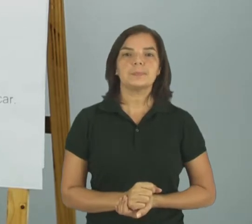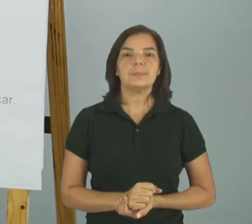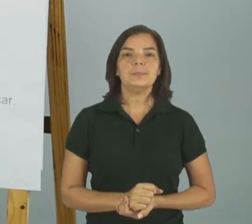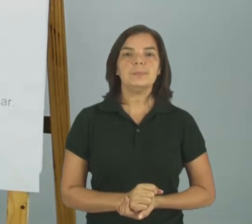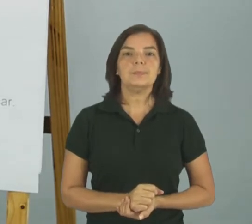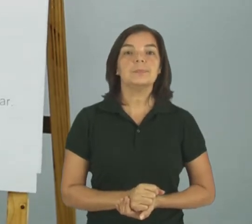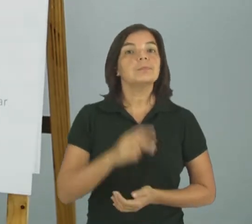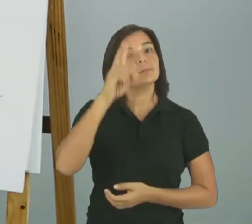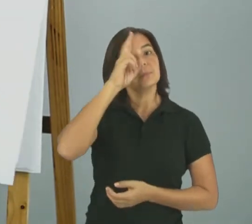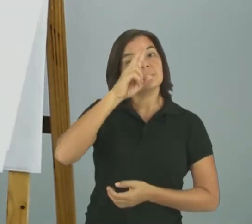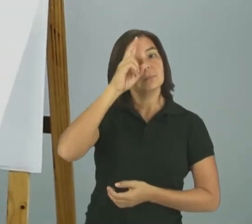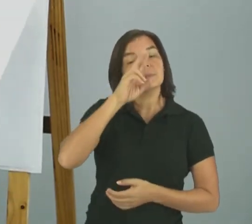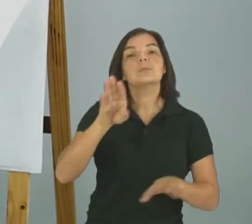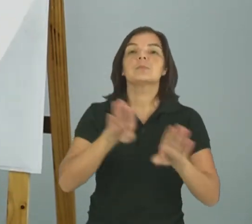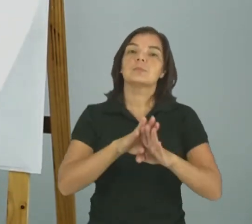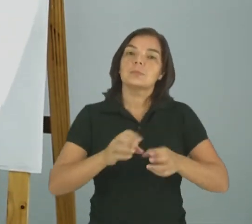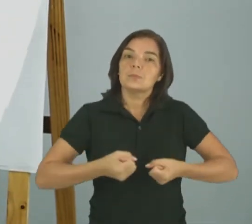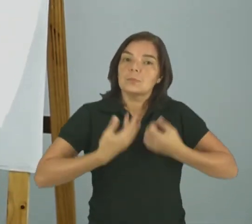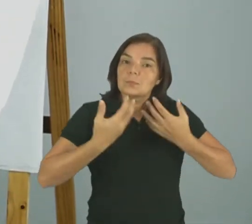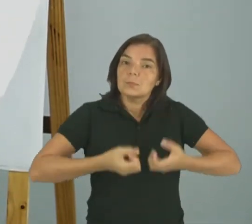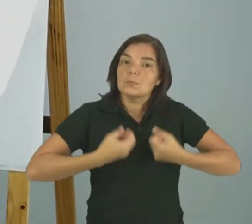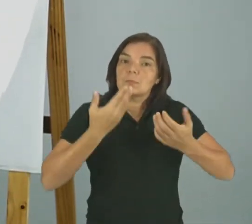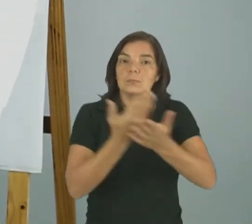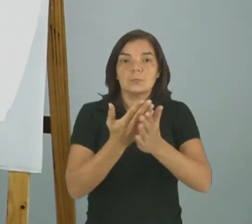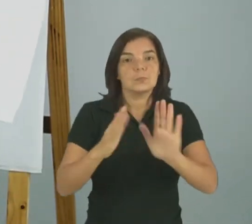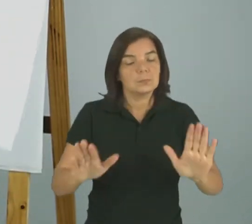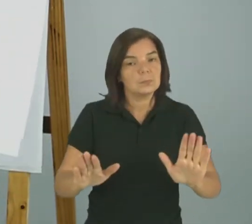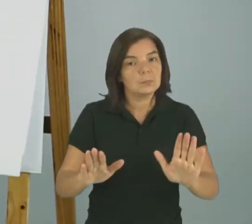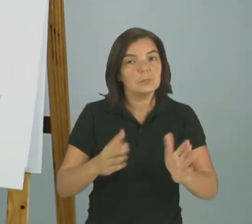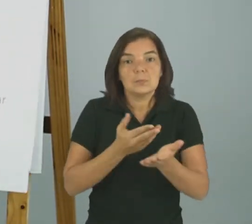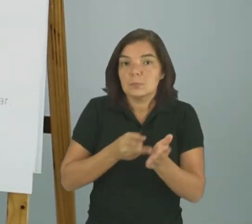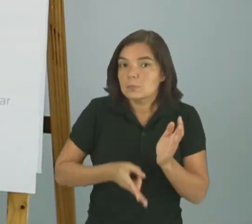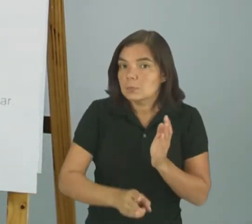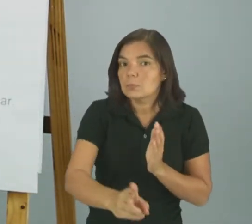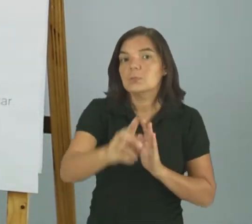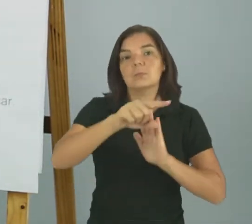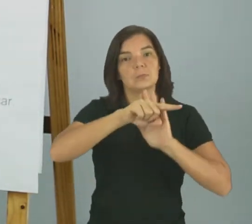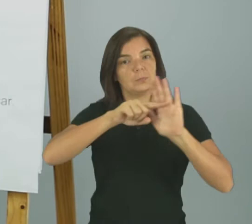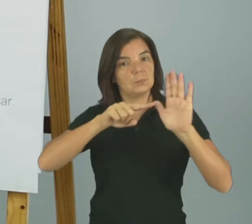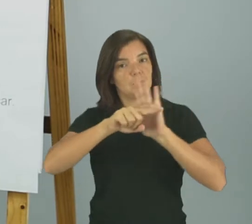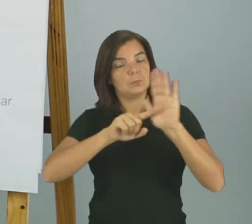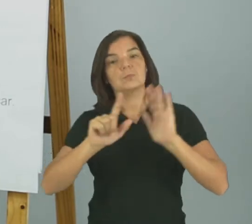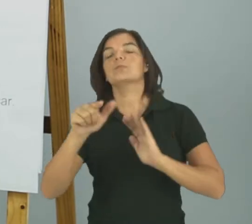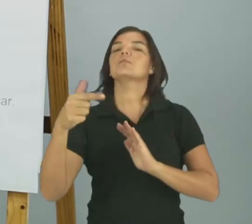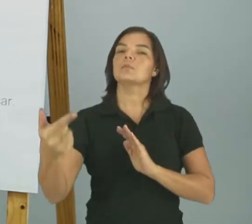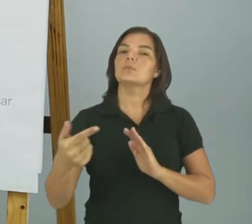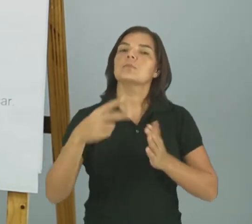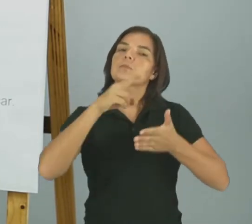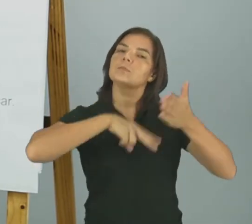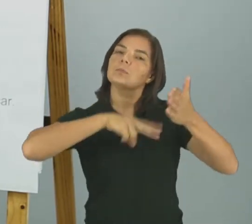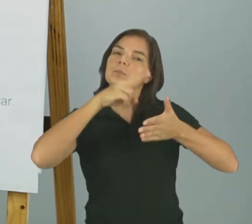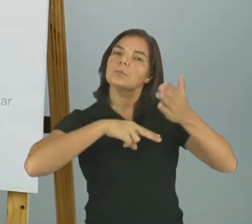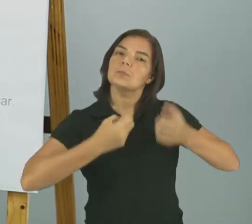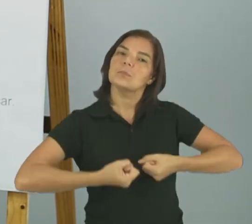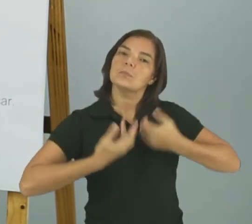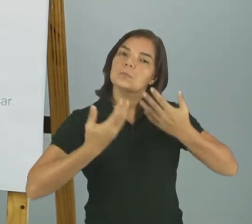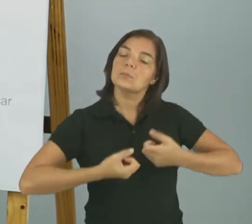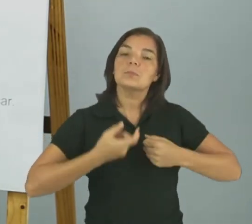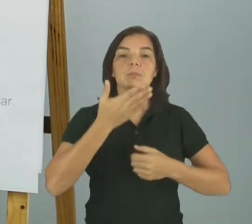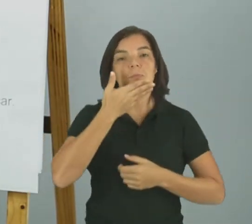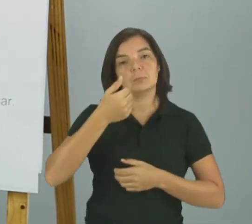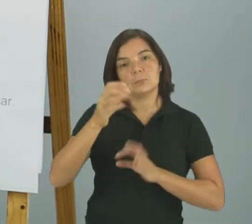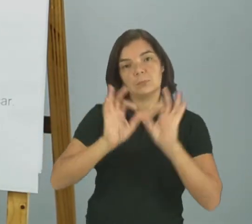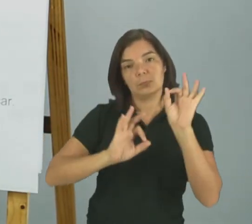Vamos lá Lembrando que esse poema não termina aqui, ó Ele continua na outra linha Então vamos Dar uma lida desse poema E entender um pouco como ele